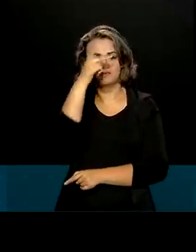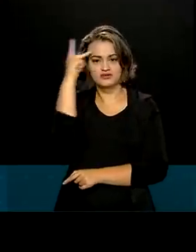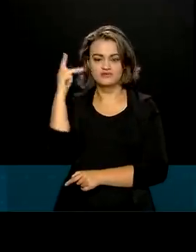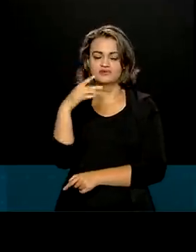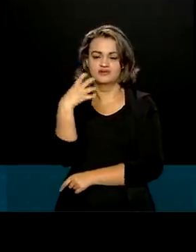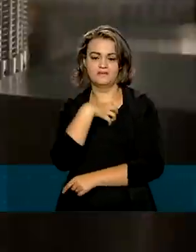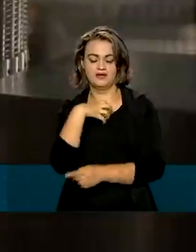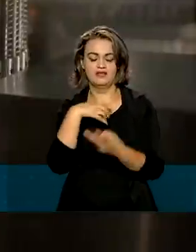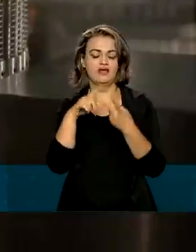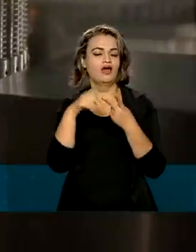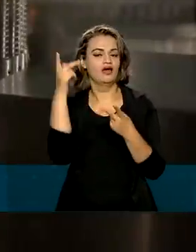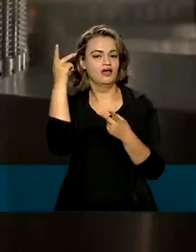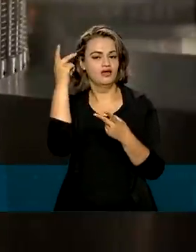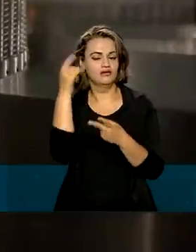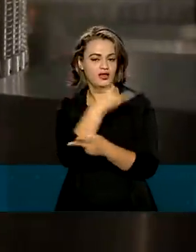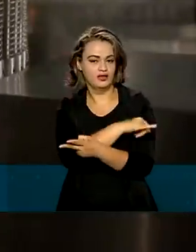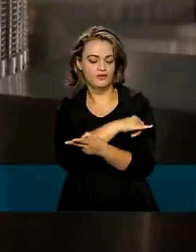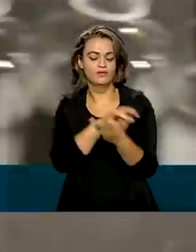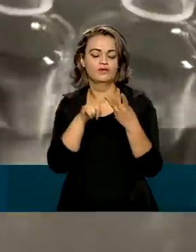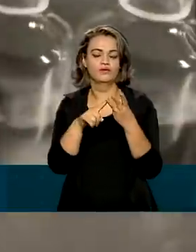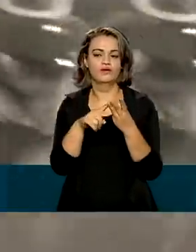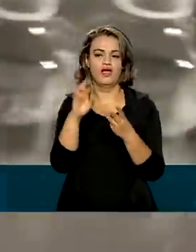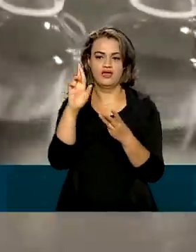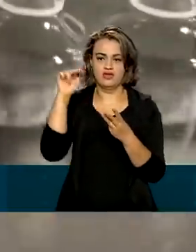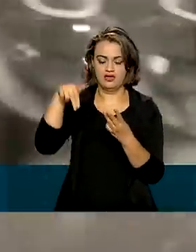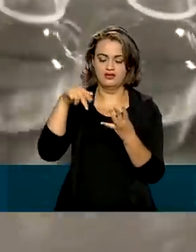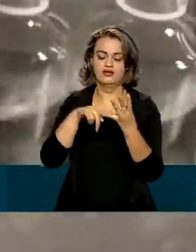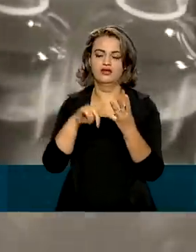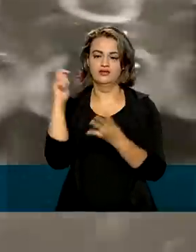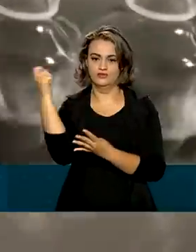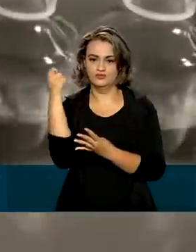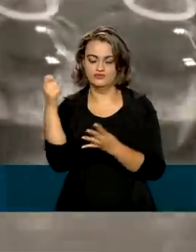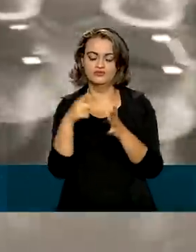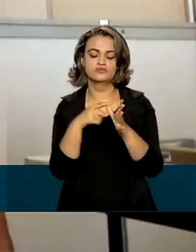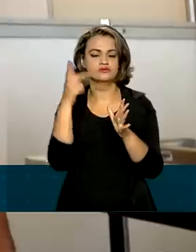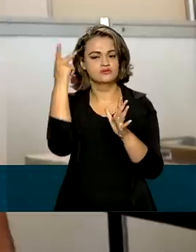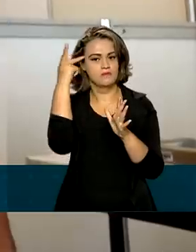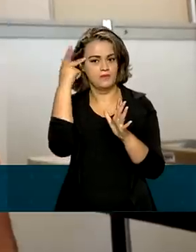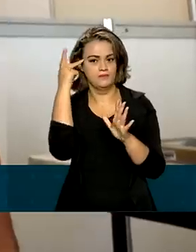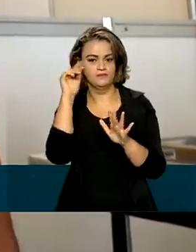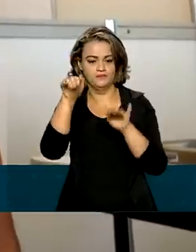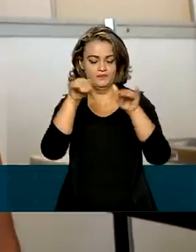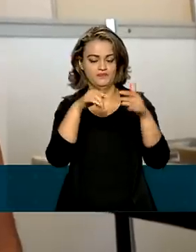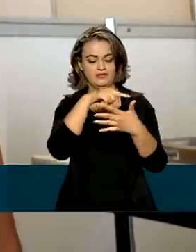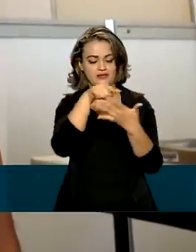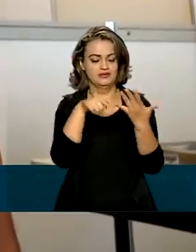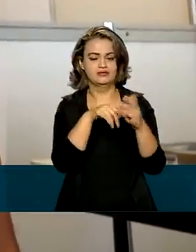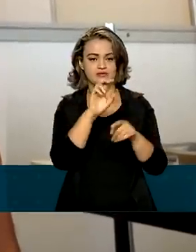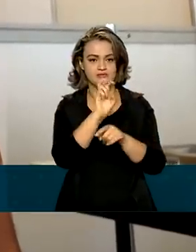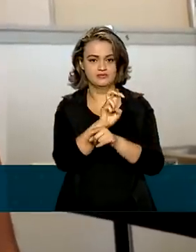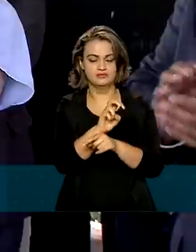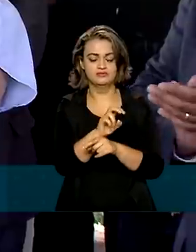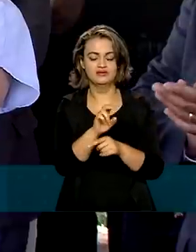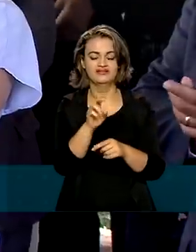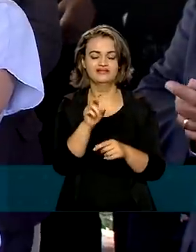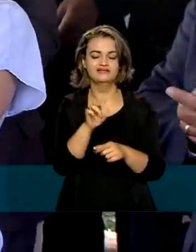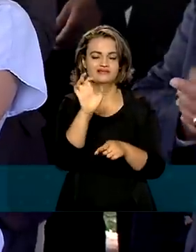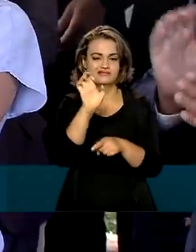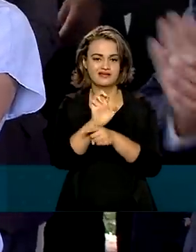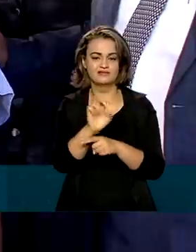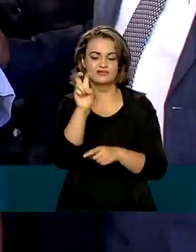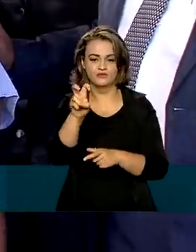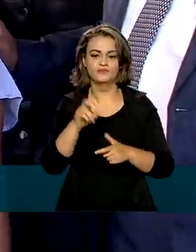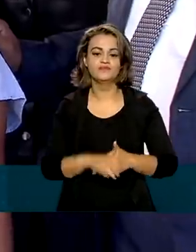na Bahia, Rio de Janeiro, Rio Grande do Norte, Rio Grande do Sul e São Paulo. Já o Programa Nacional de Imunizações